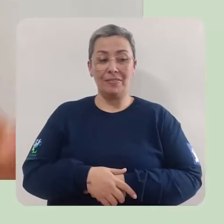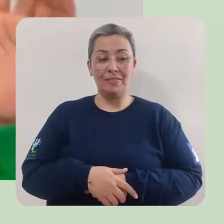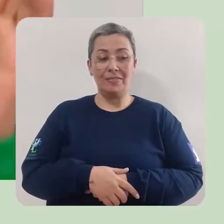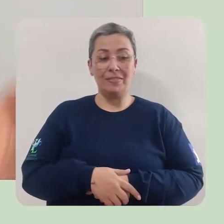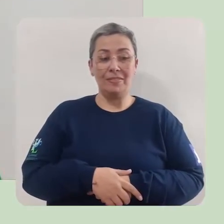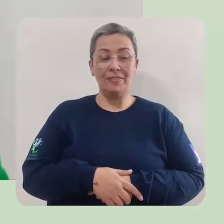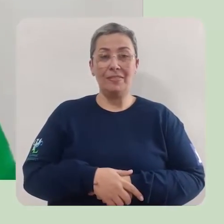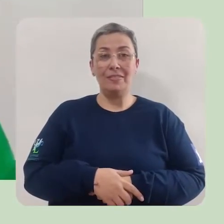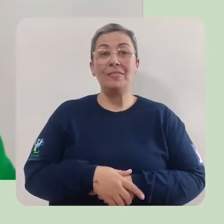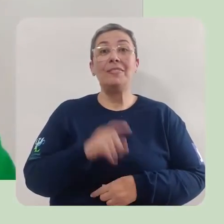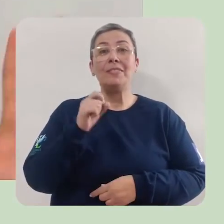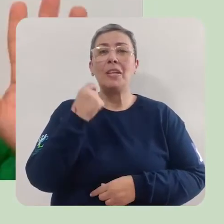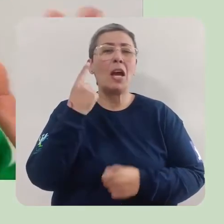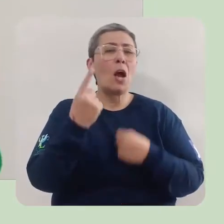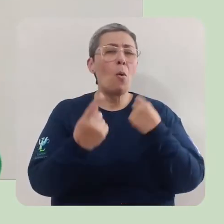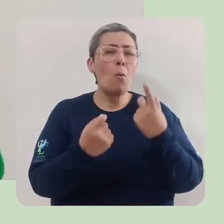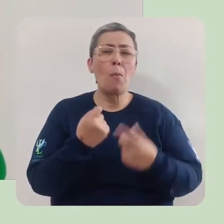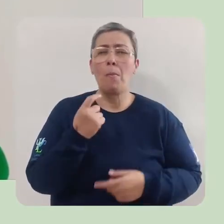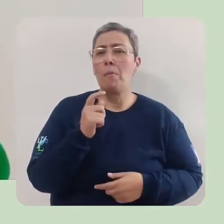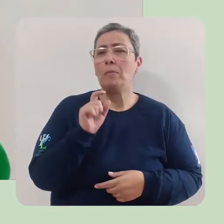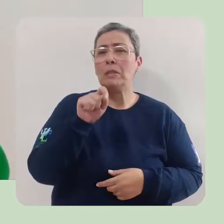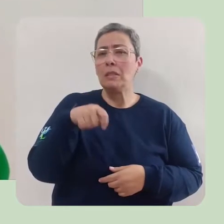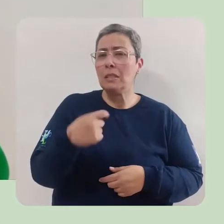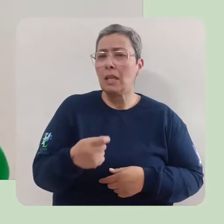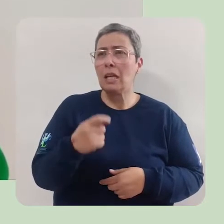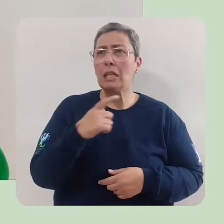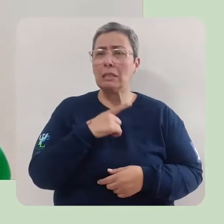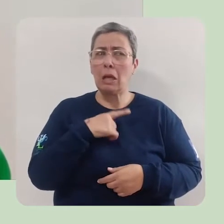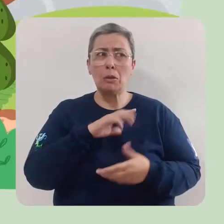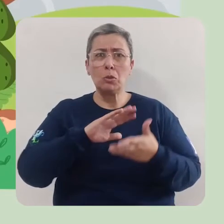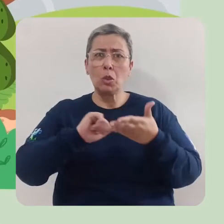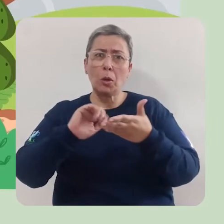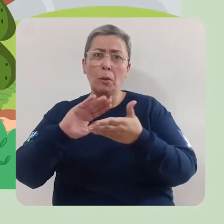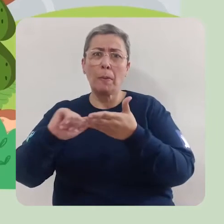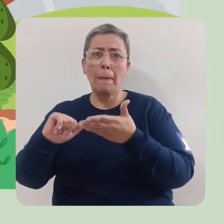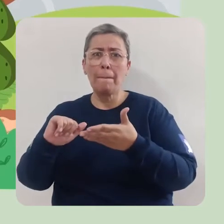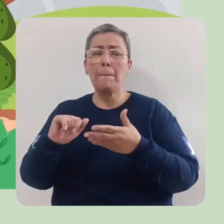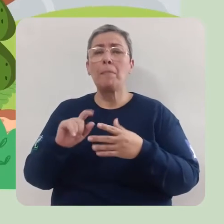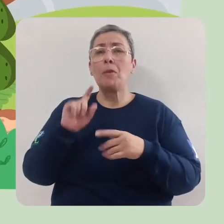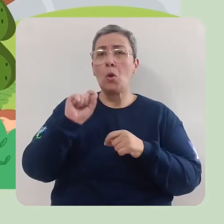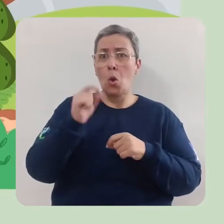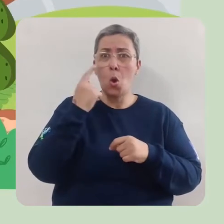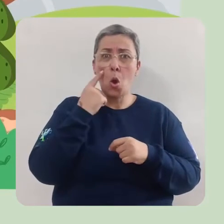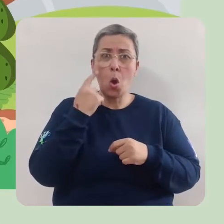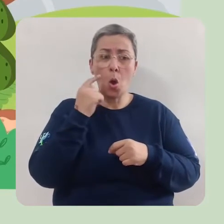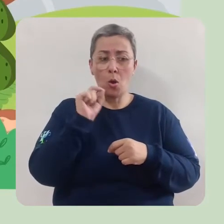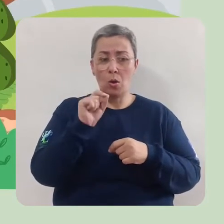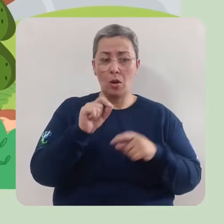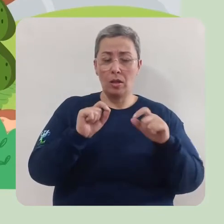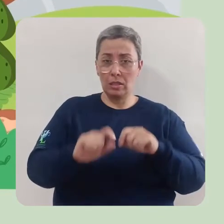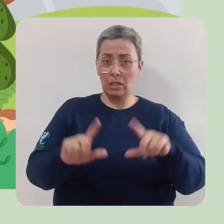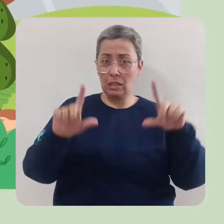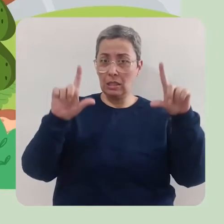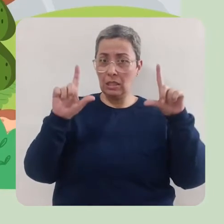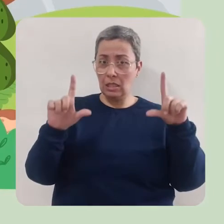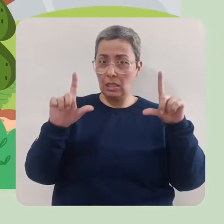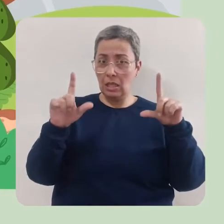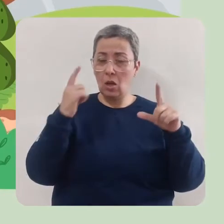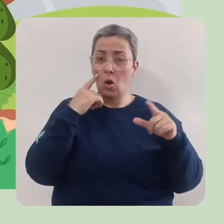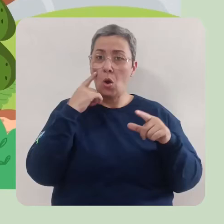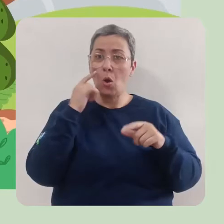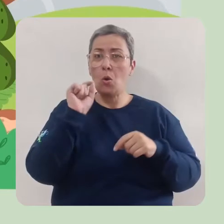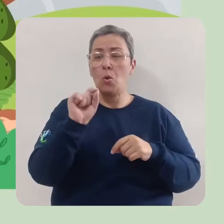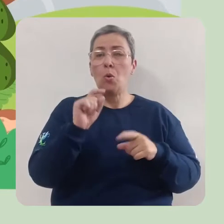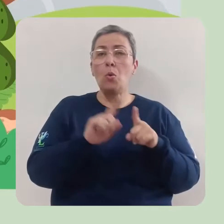Algumas palavras estão mesmo desaparecendo. Olha essa cena. Agora tem aí nessa